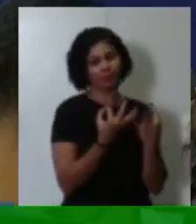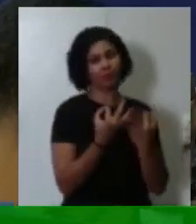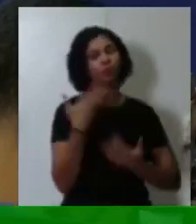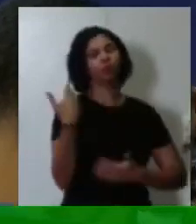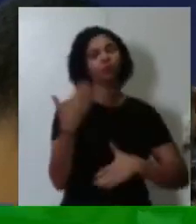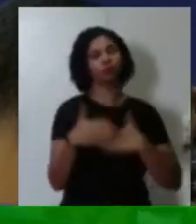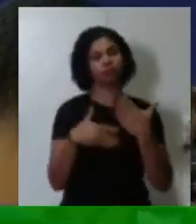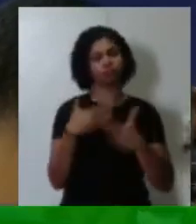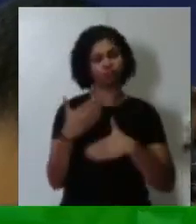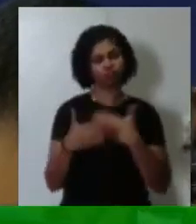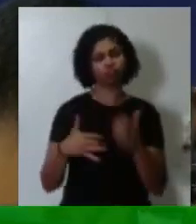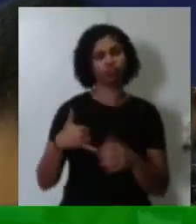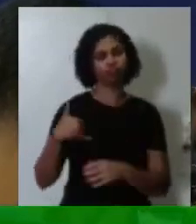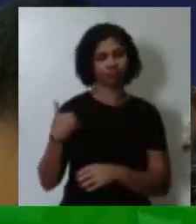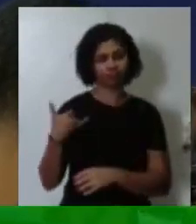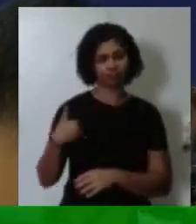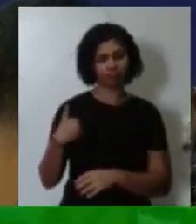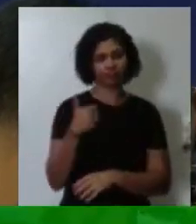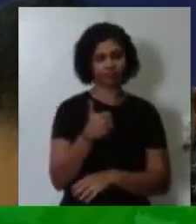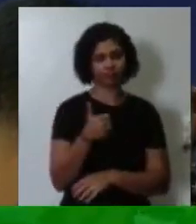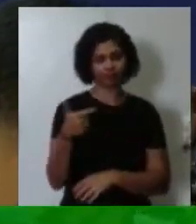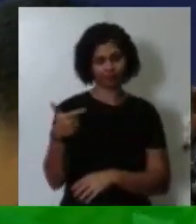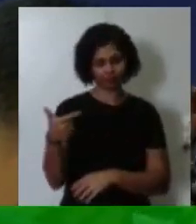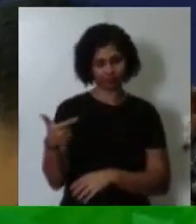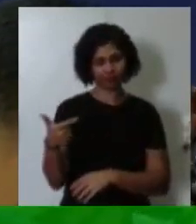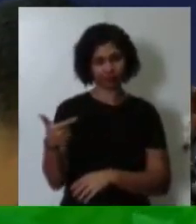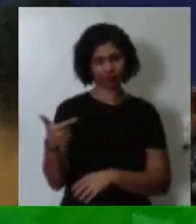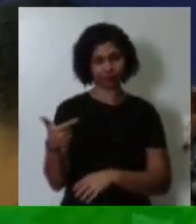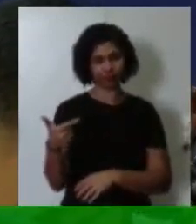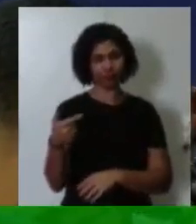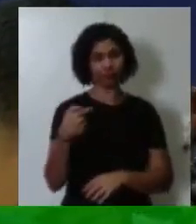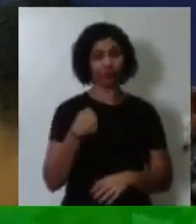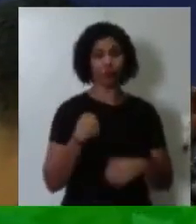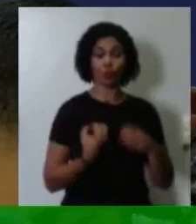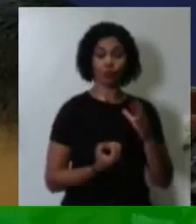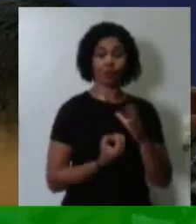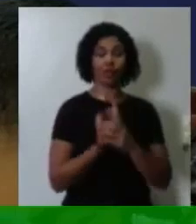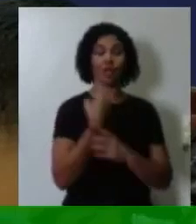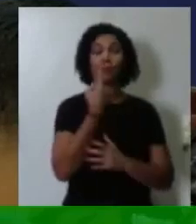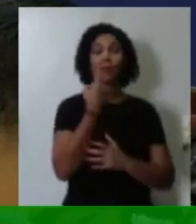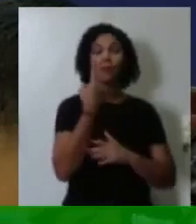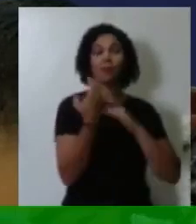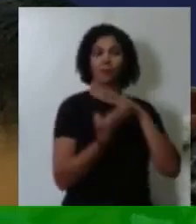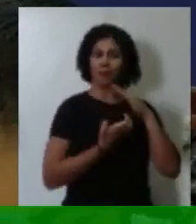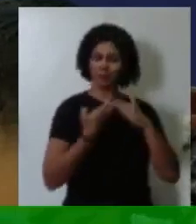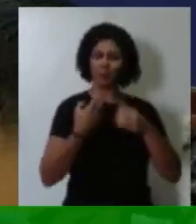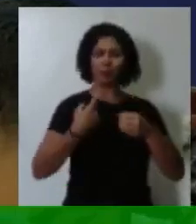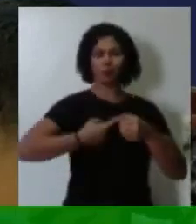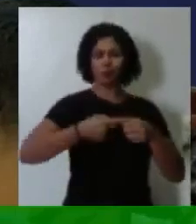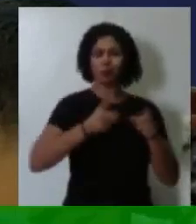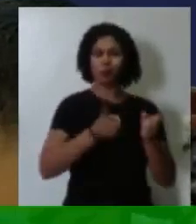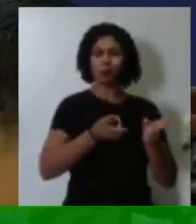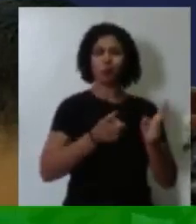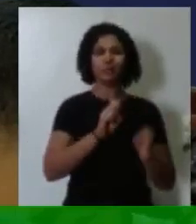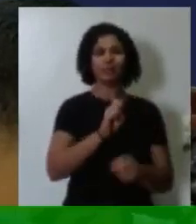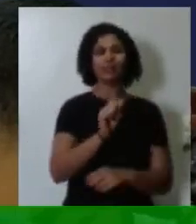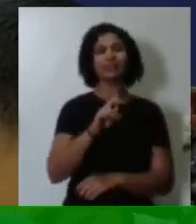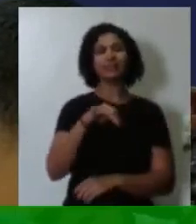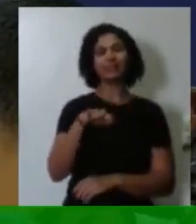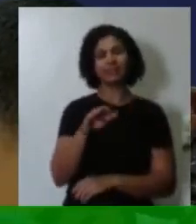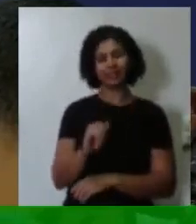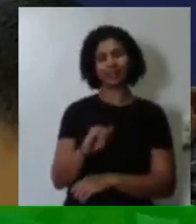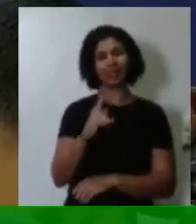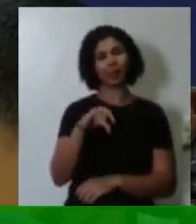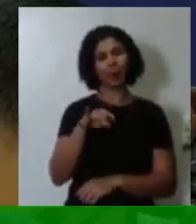anos de idade, eu montei a minha primeira empresa, lá em Santana de Ipanema. Eu montei uma